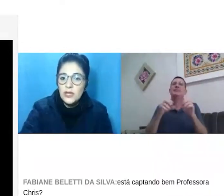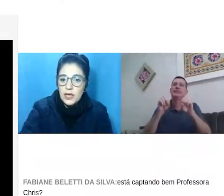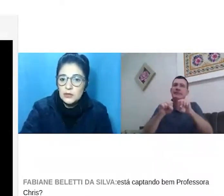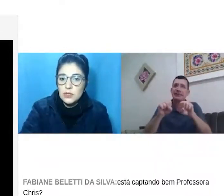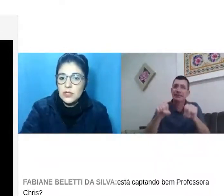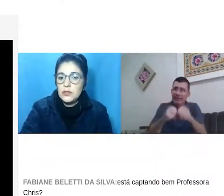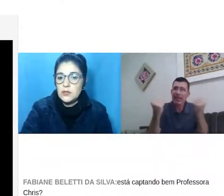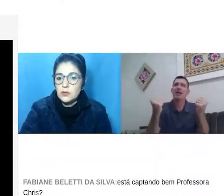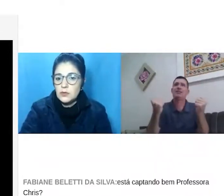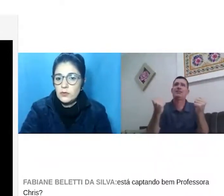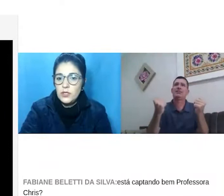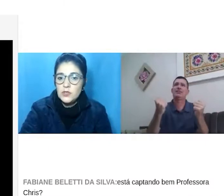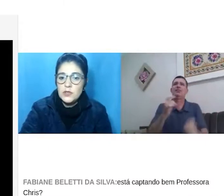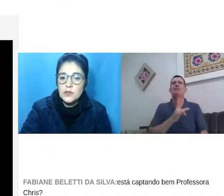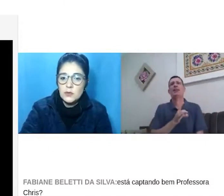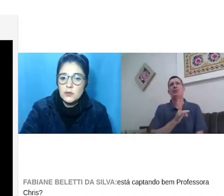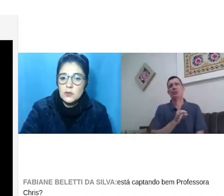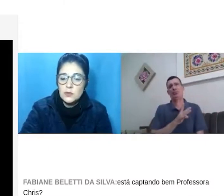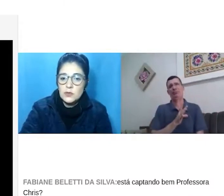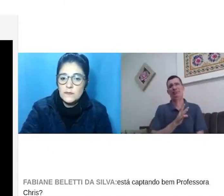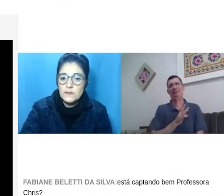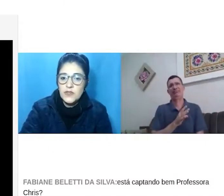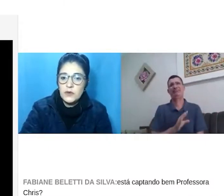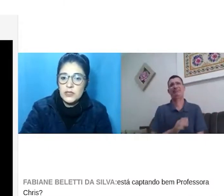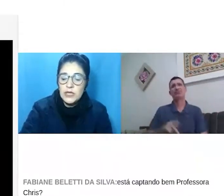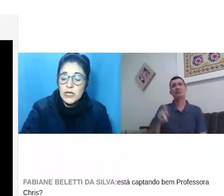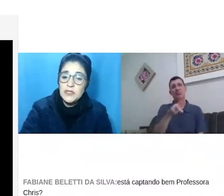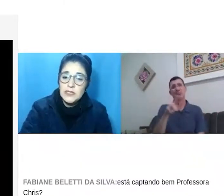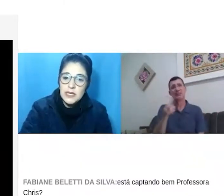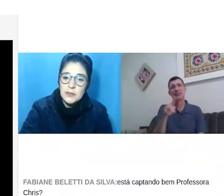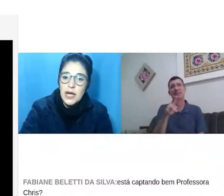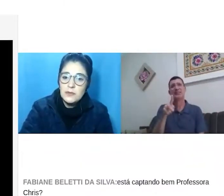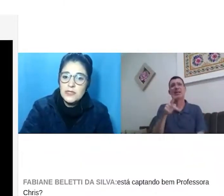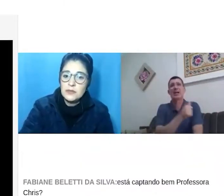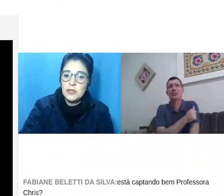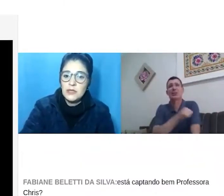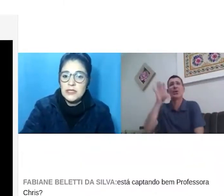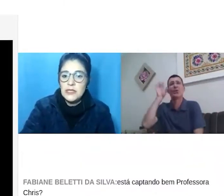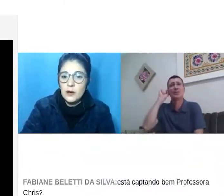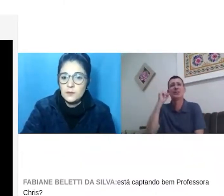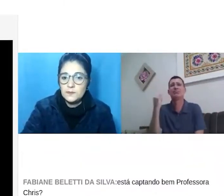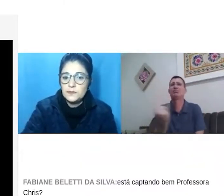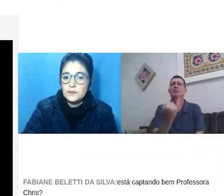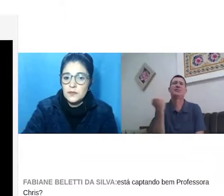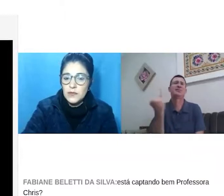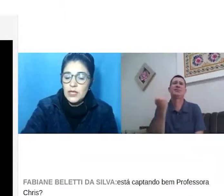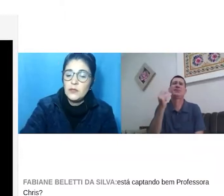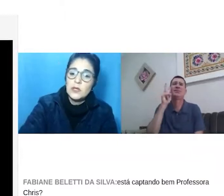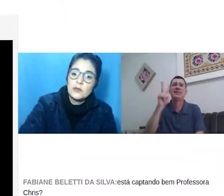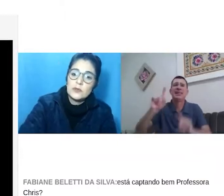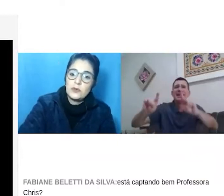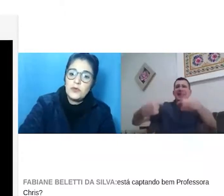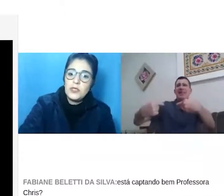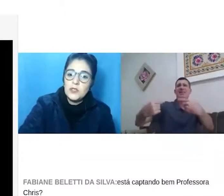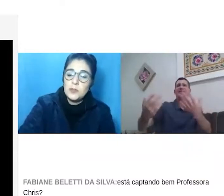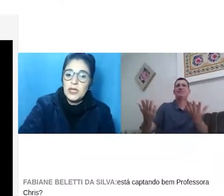contato entre os alunos ouvintes e os alunos surdos que vão entrar e precisa quebrar com esse medo inicial, né? E os